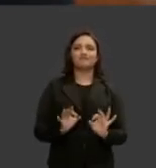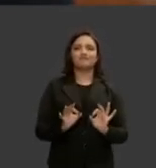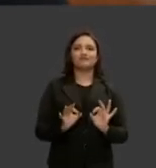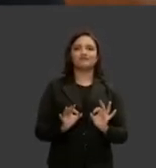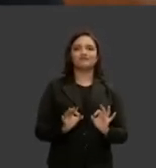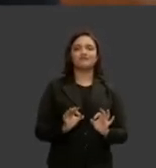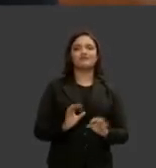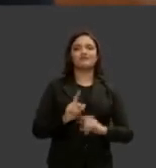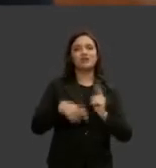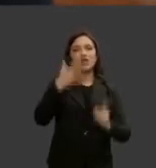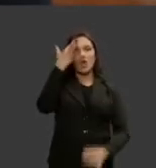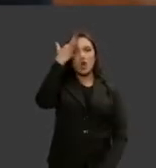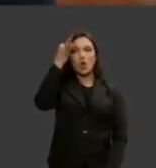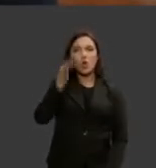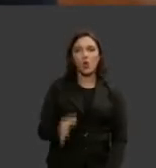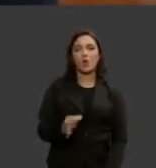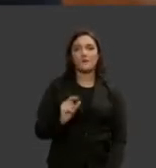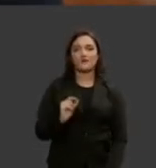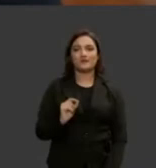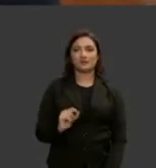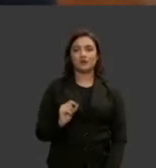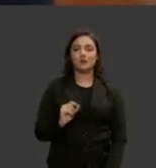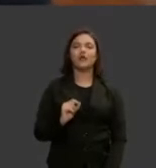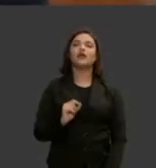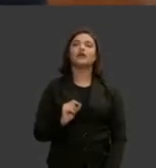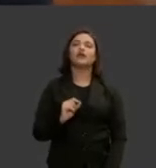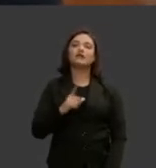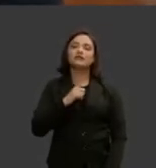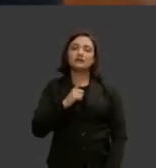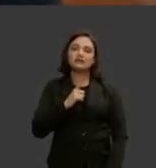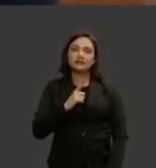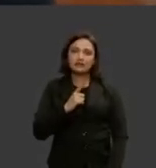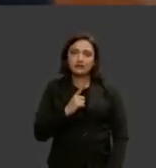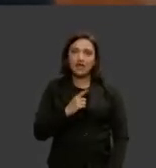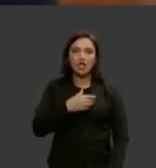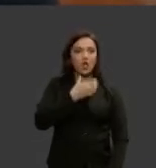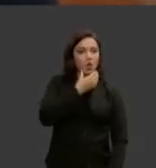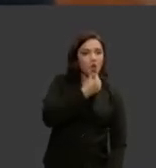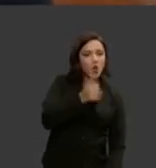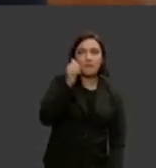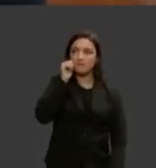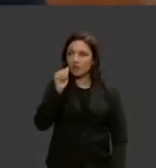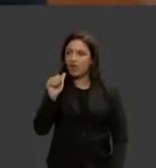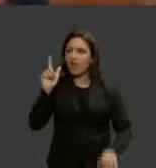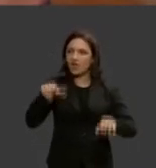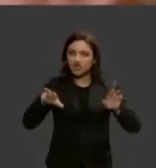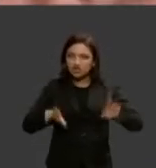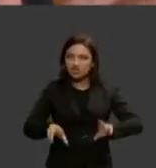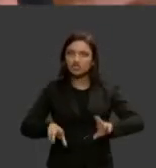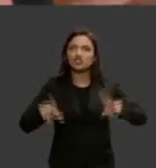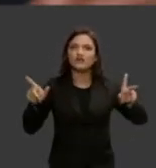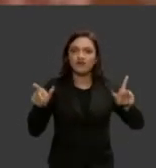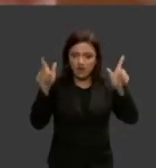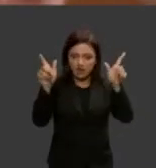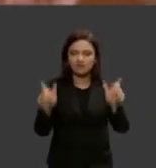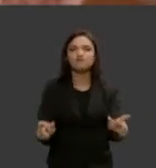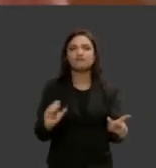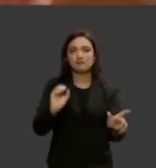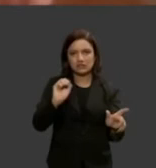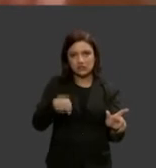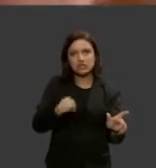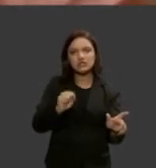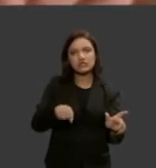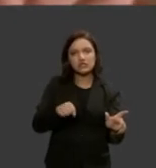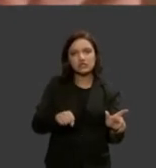que sim nós temos nós temos diferenças entre homens e mulheres nós somos diferentes entre homens e mulheres nós somos